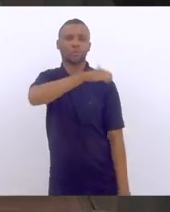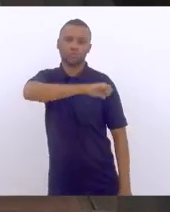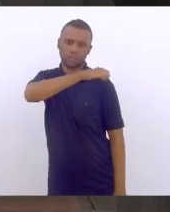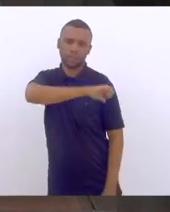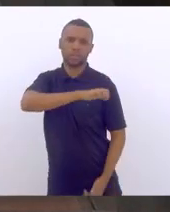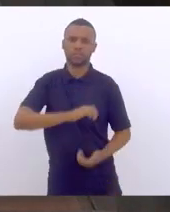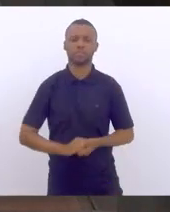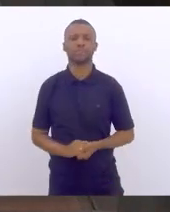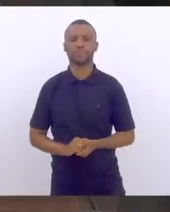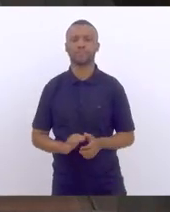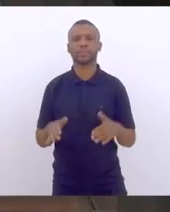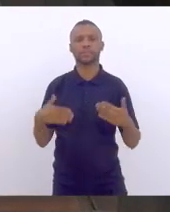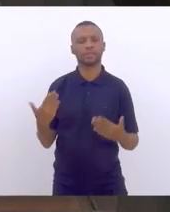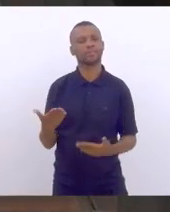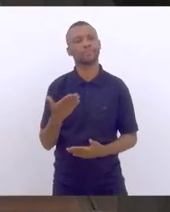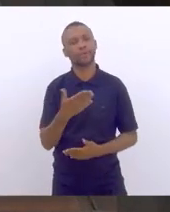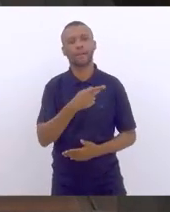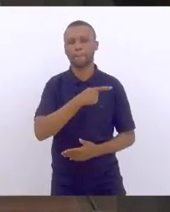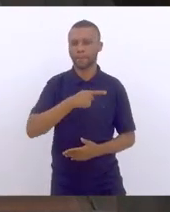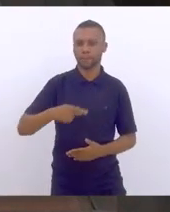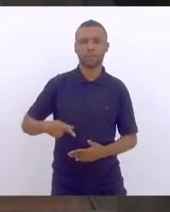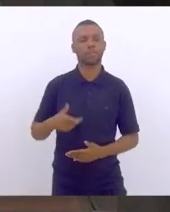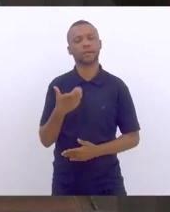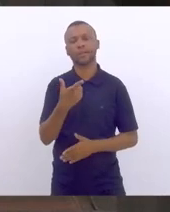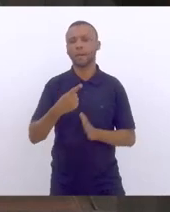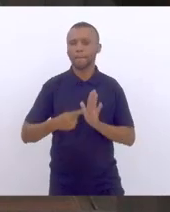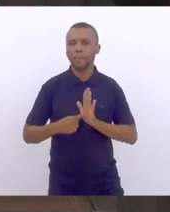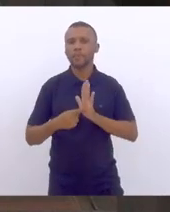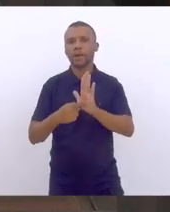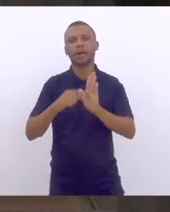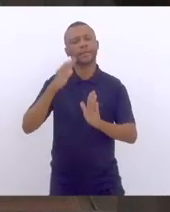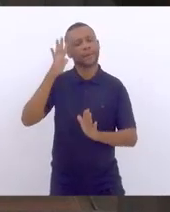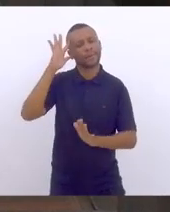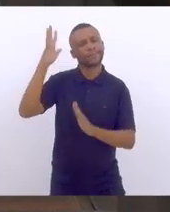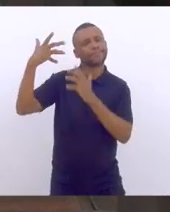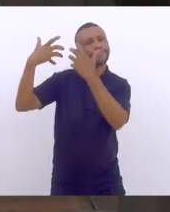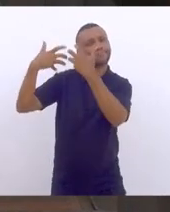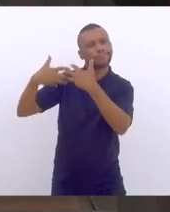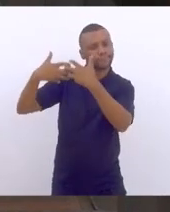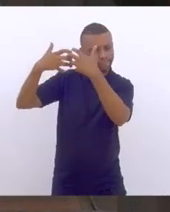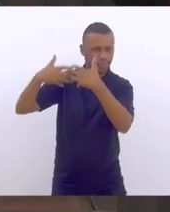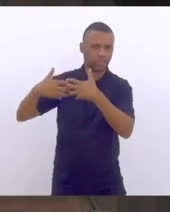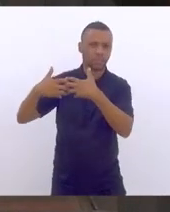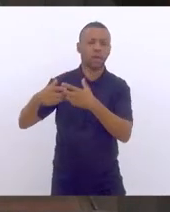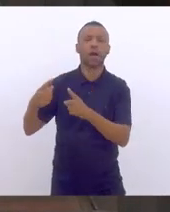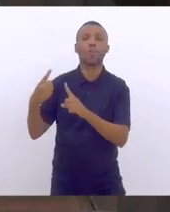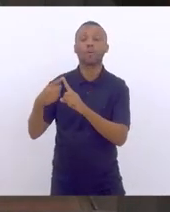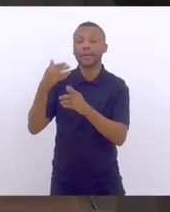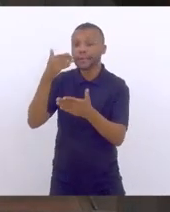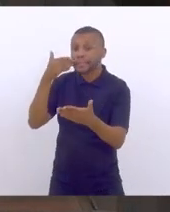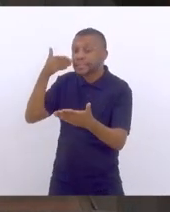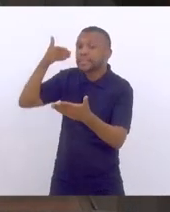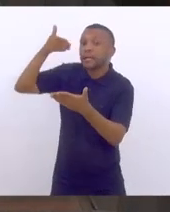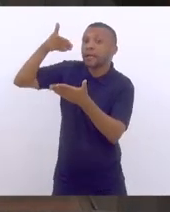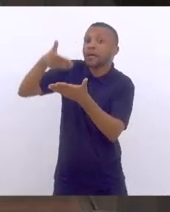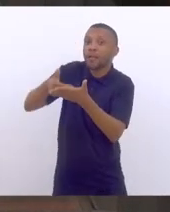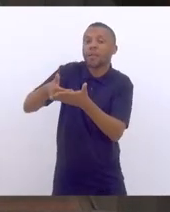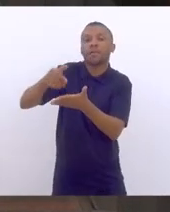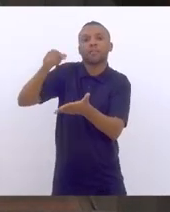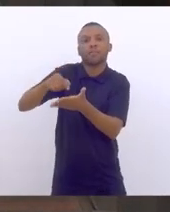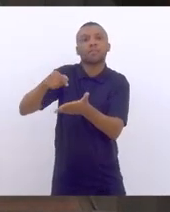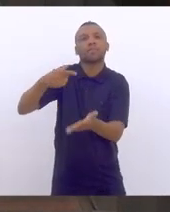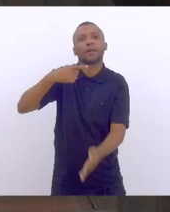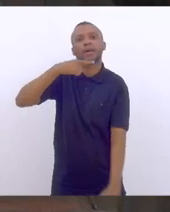Então, senhora presidente, queria trazer aqui essa reflexão, porque na iminência da